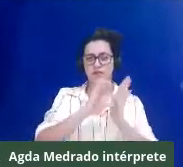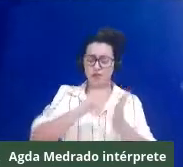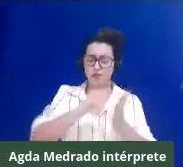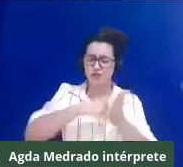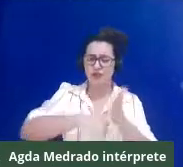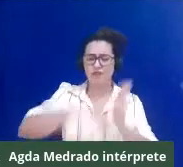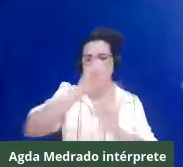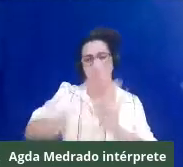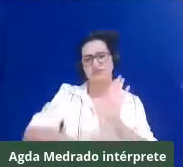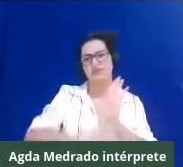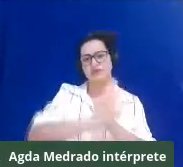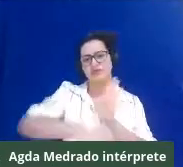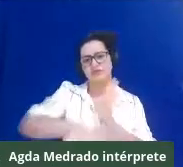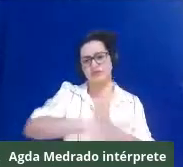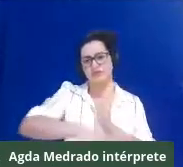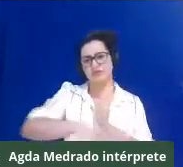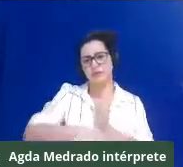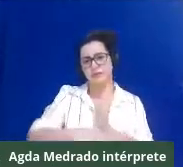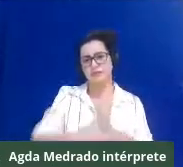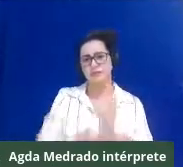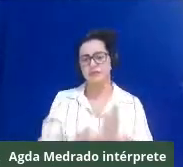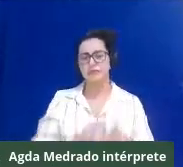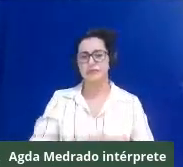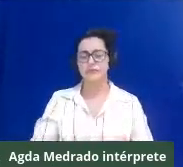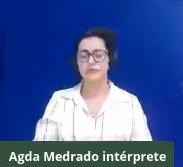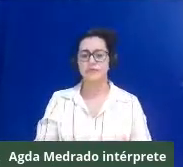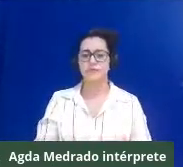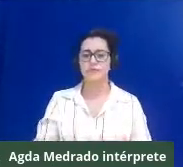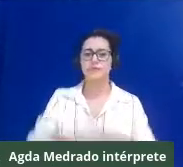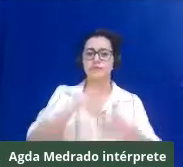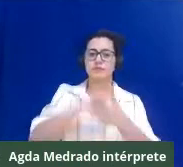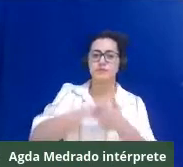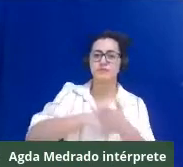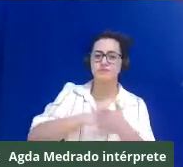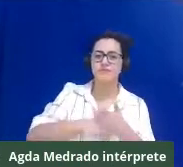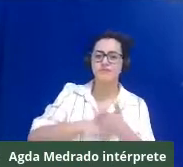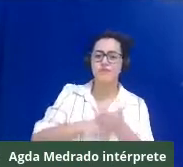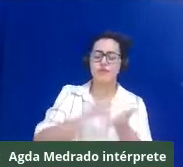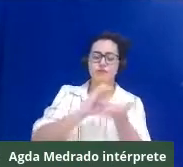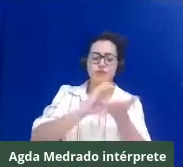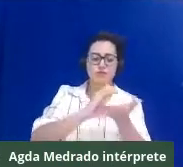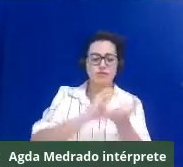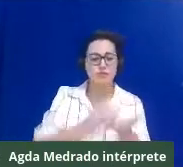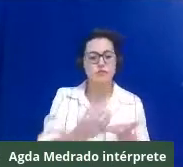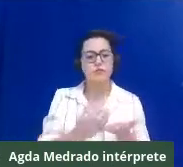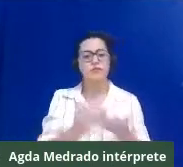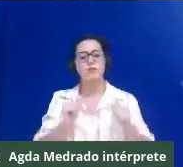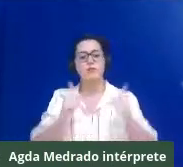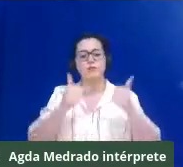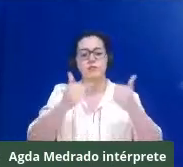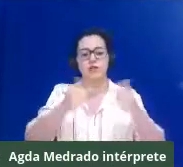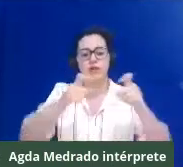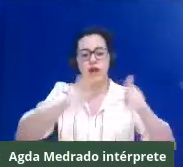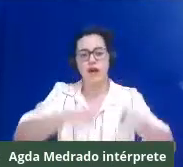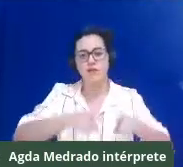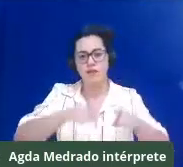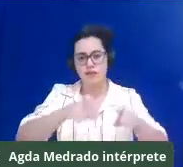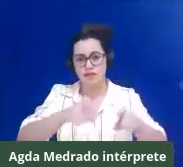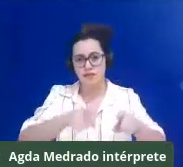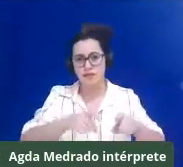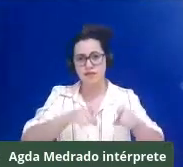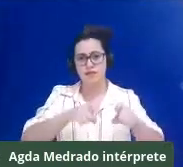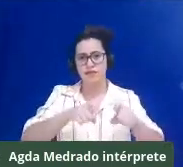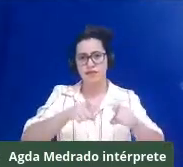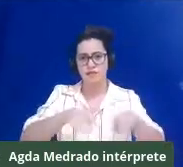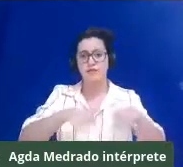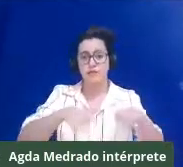Rãs, por exemplo, o investimento que o Estado fez para a fazenda de Carlos Bonfim vai causar expulsão, vai causar